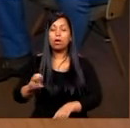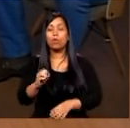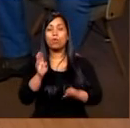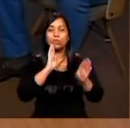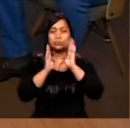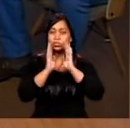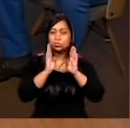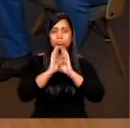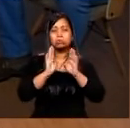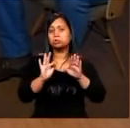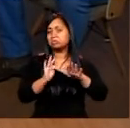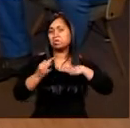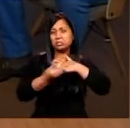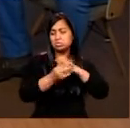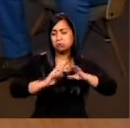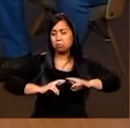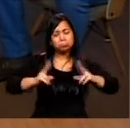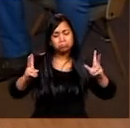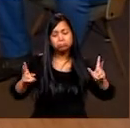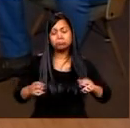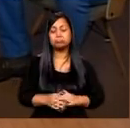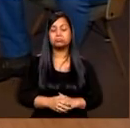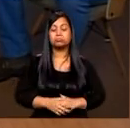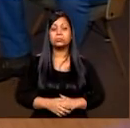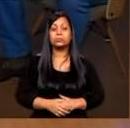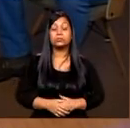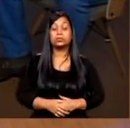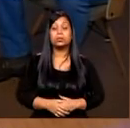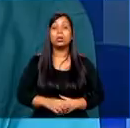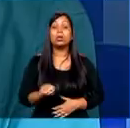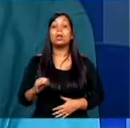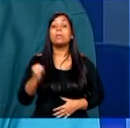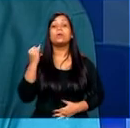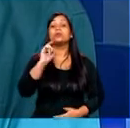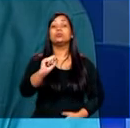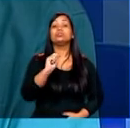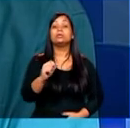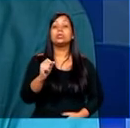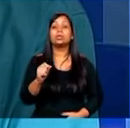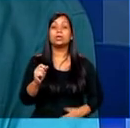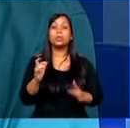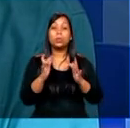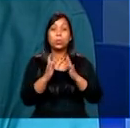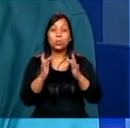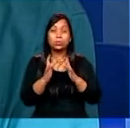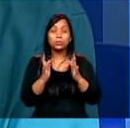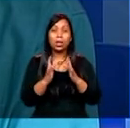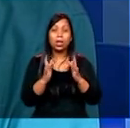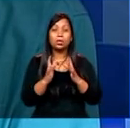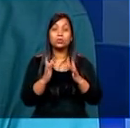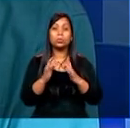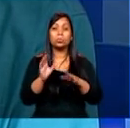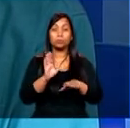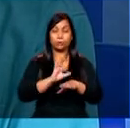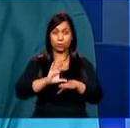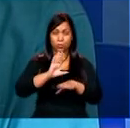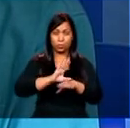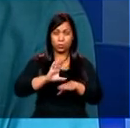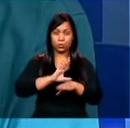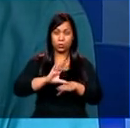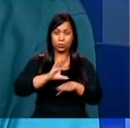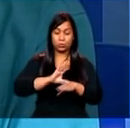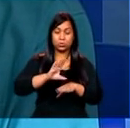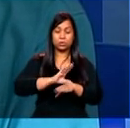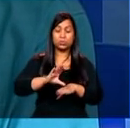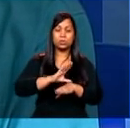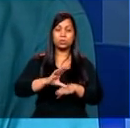ou Facebook, enfim, fiquem à vontade. Acho que é mais importante deixar o contato, né? Porque o cursinho, a gente